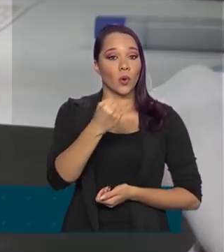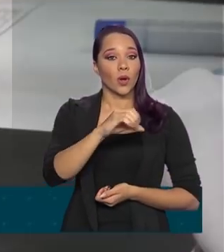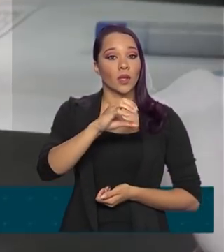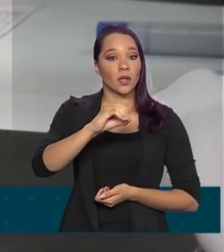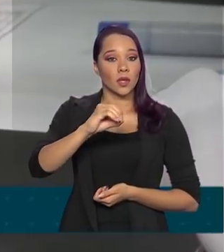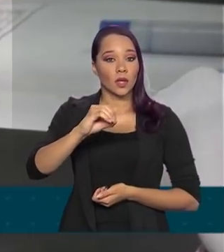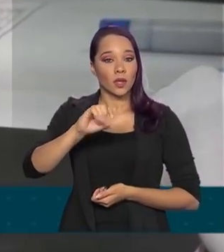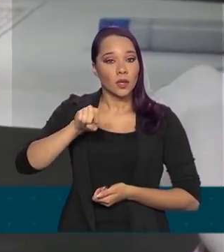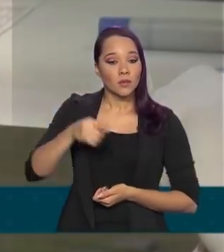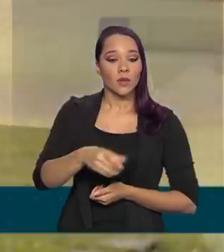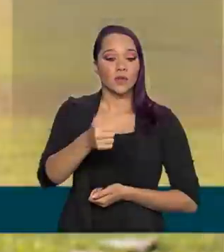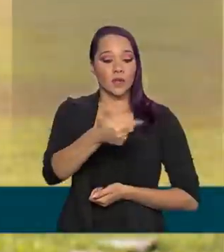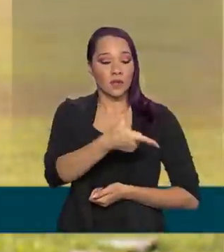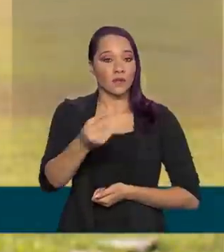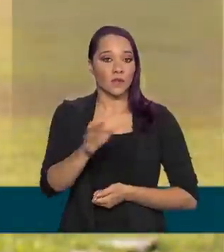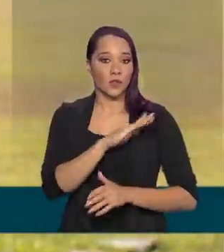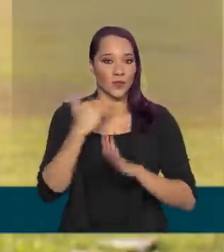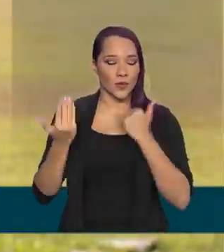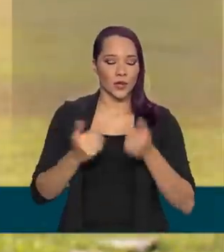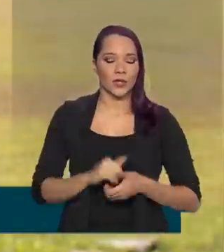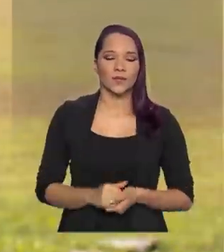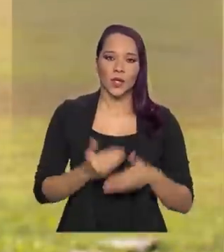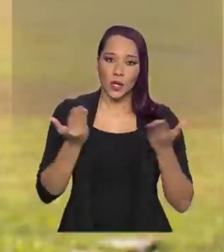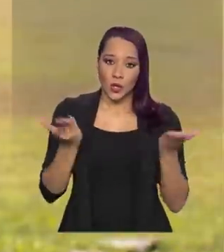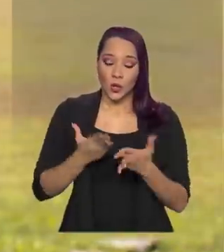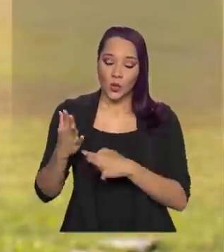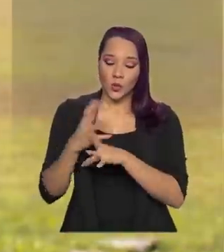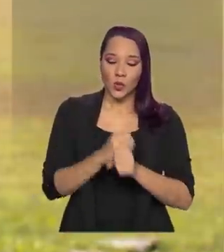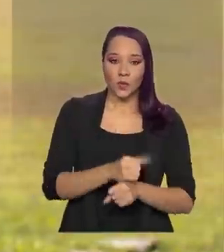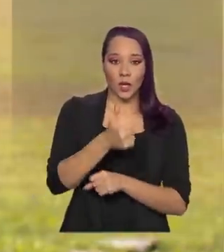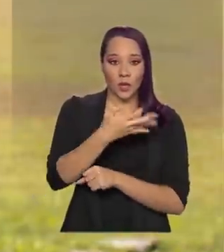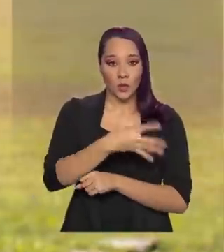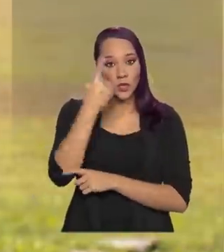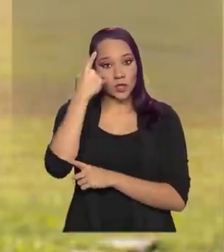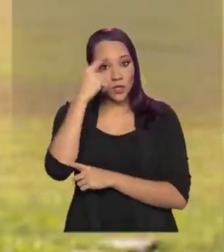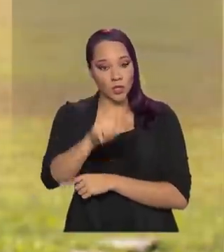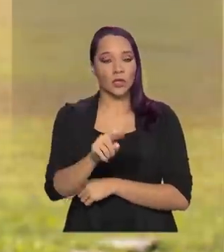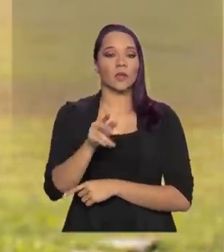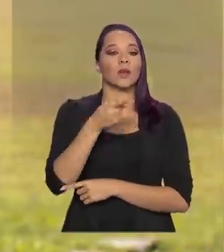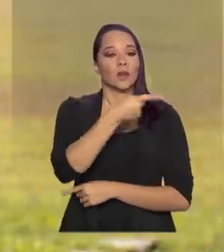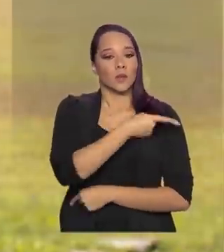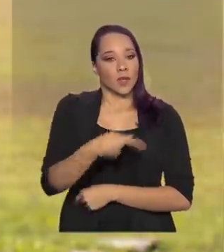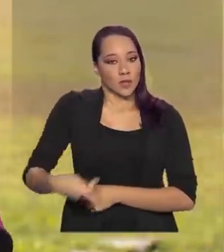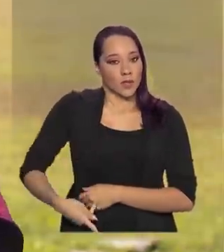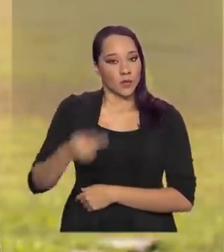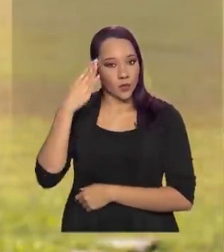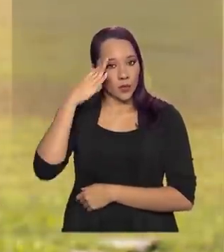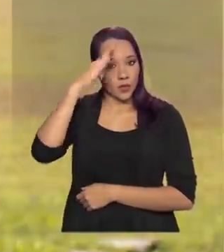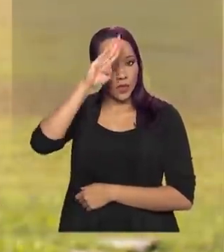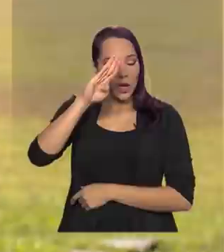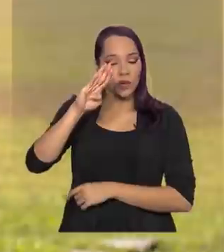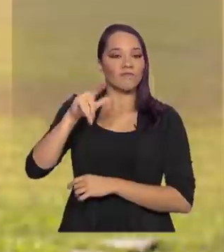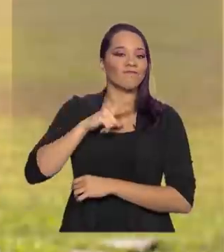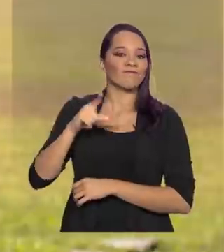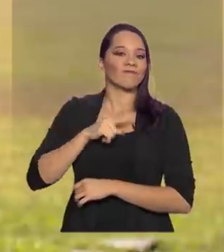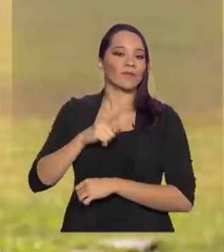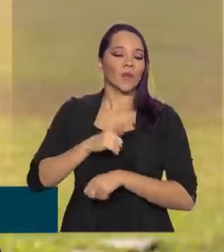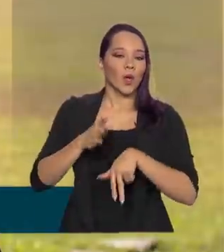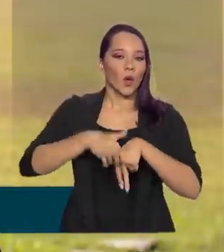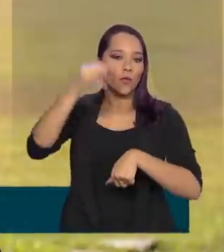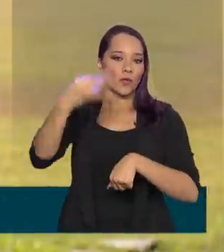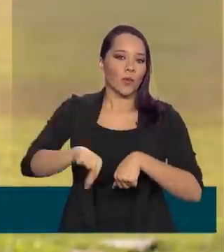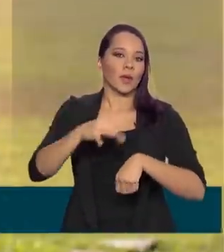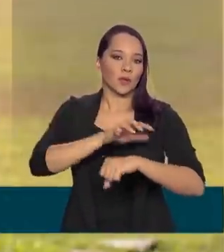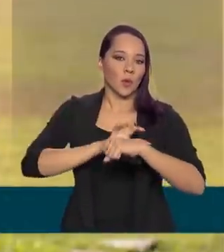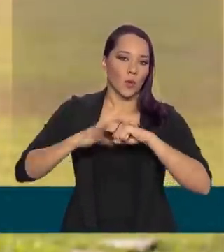120 óbitos. E hoje, faz 14 dias que o presidente Jair Bolsonaro recebeu resultado positivo